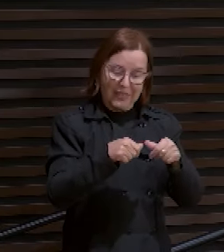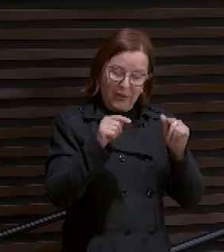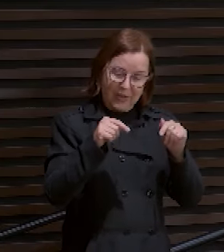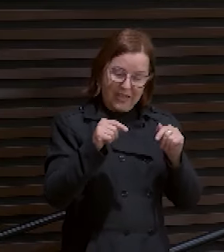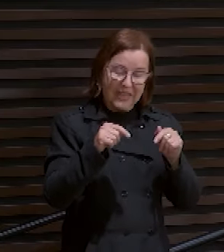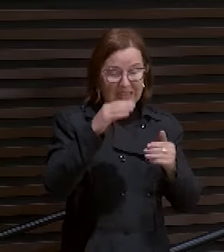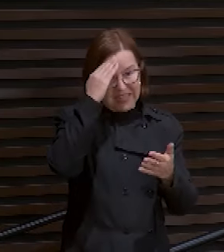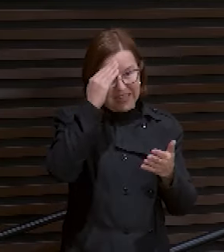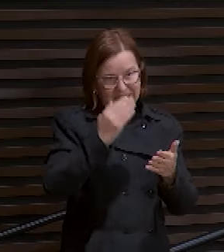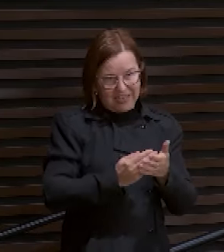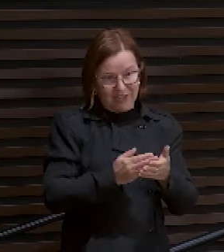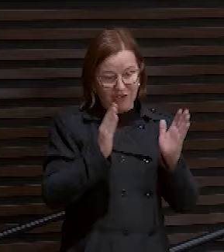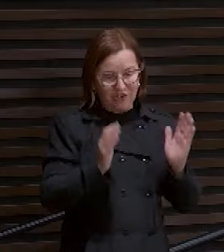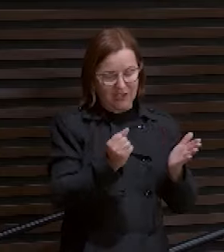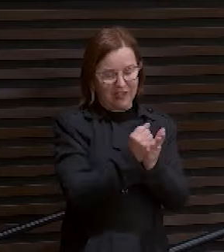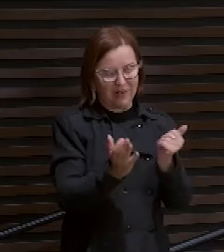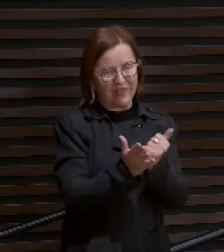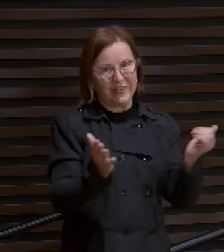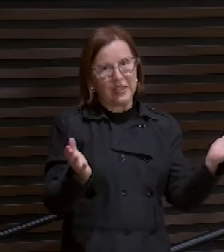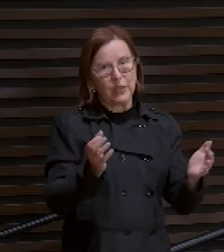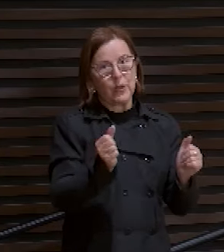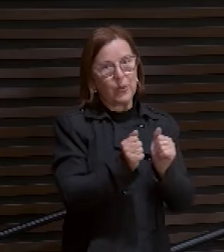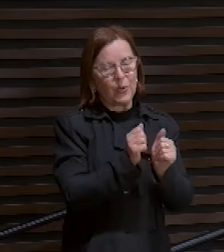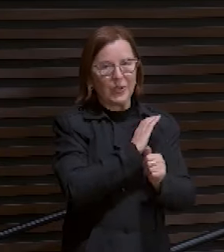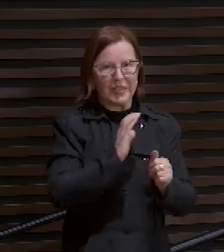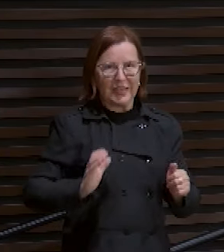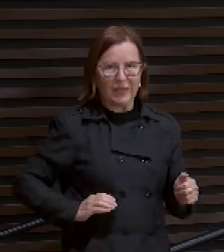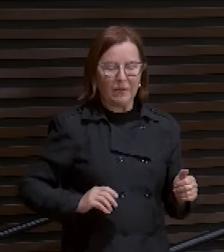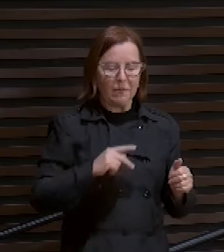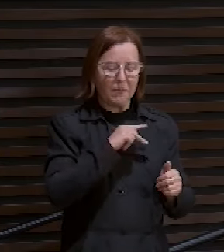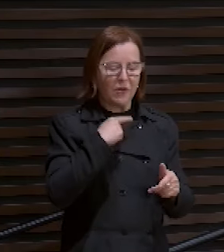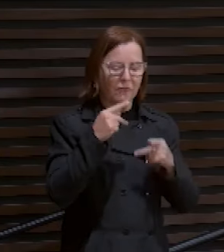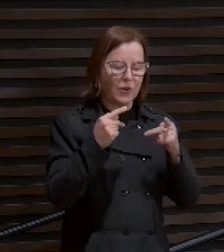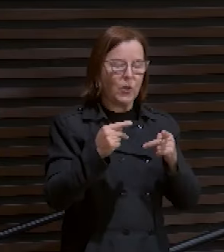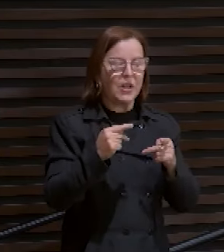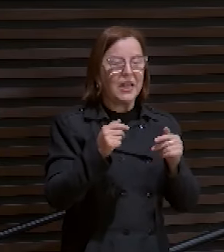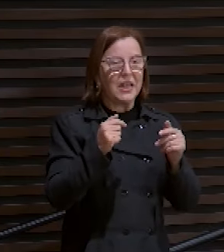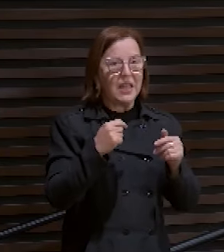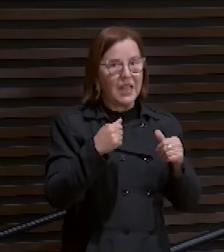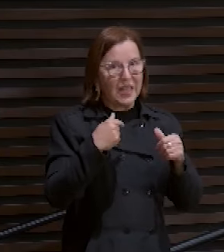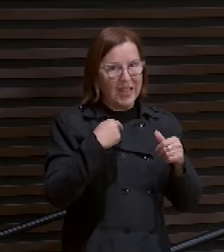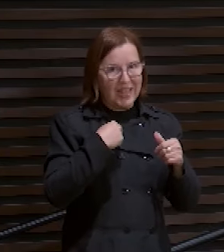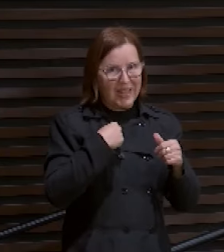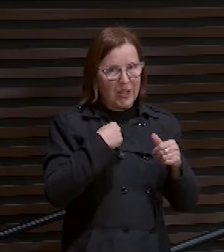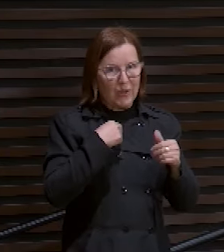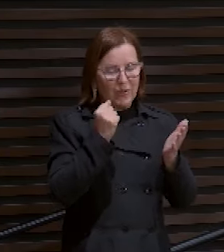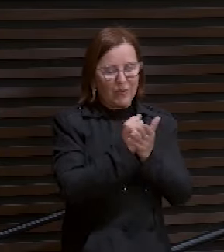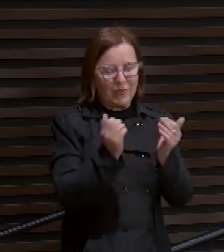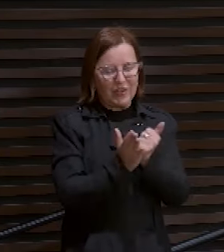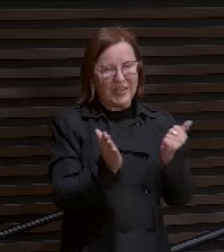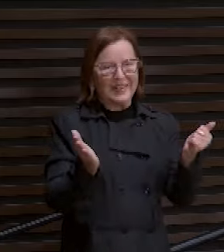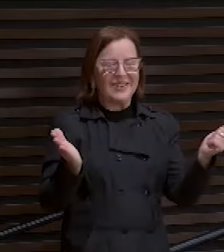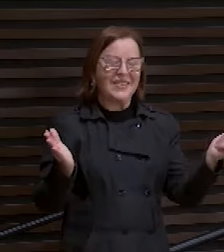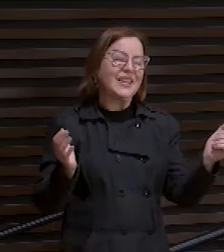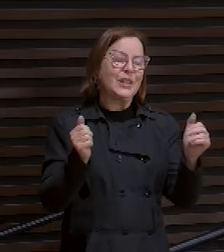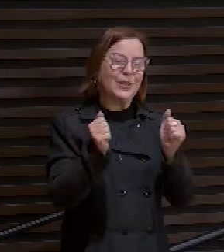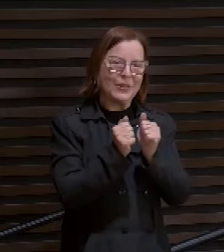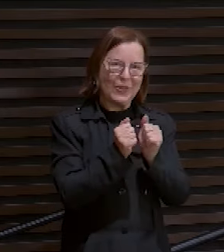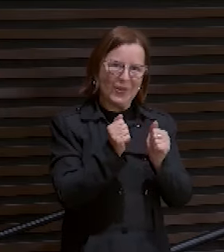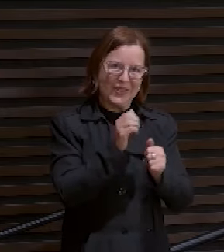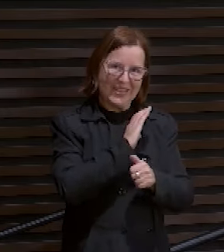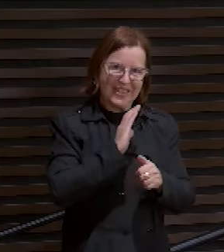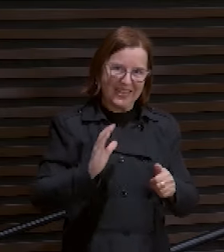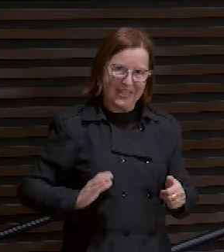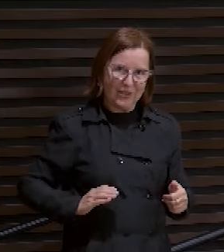crucificados com Cristo. Quando Paulo diz. Eu estou crucificado com Cristo. E vivo não mais eu. Mas Cristo